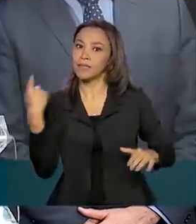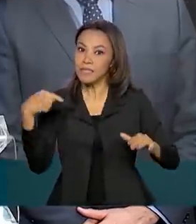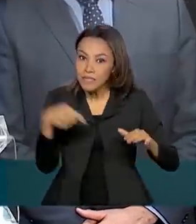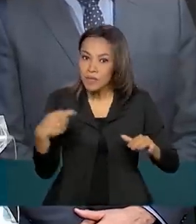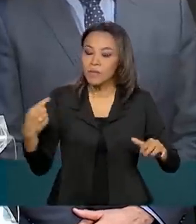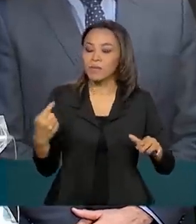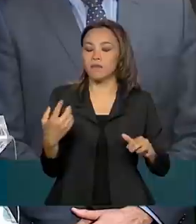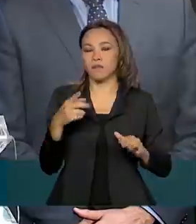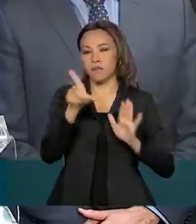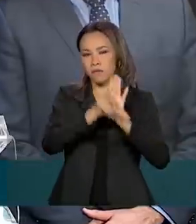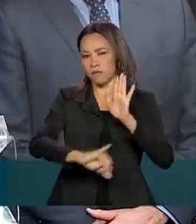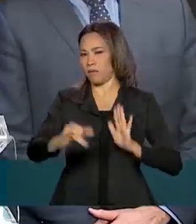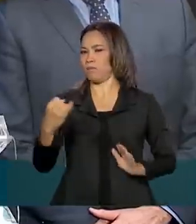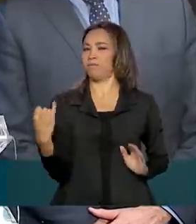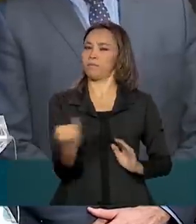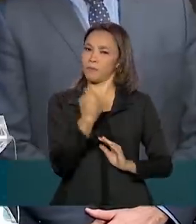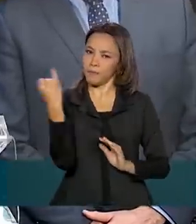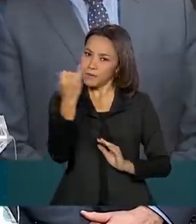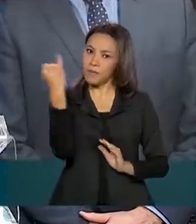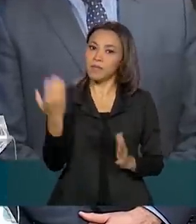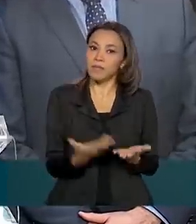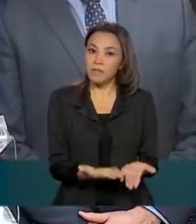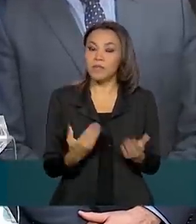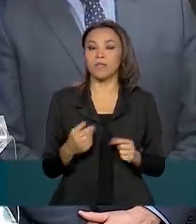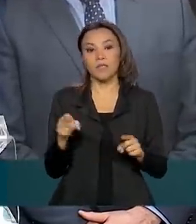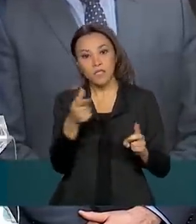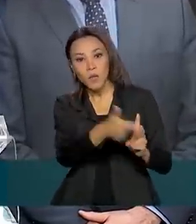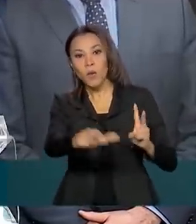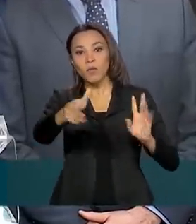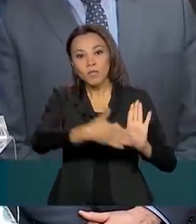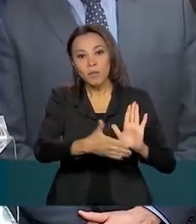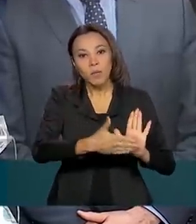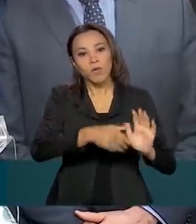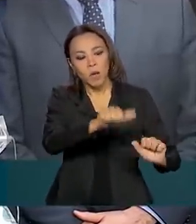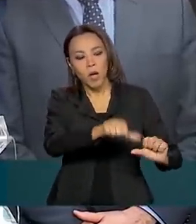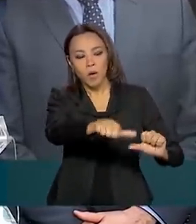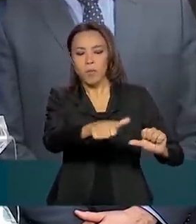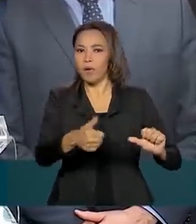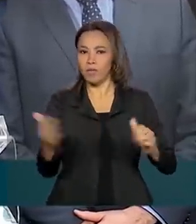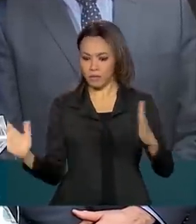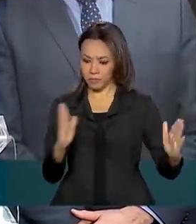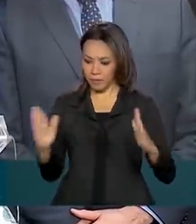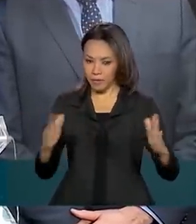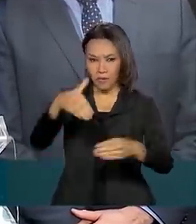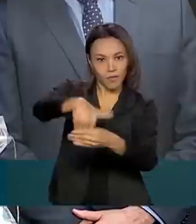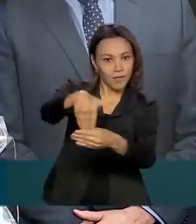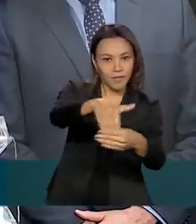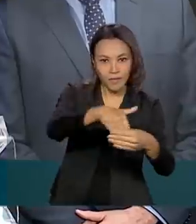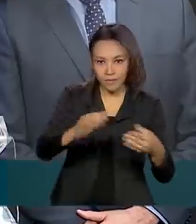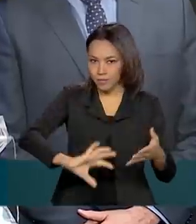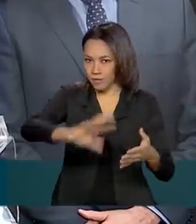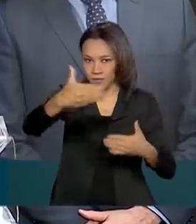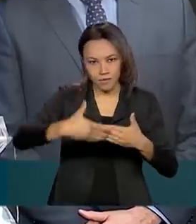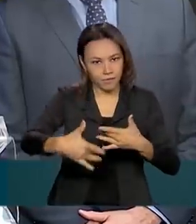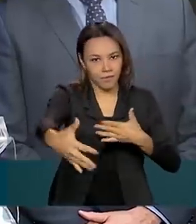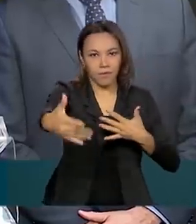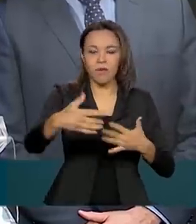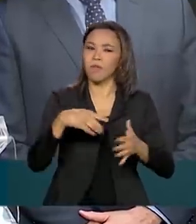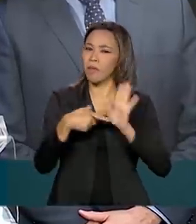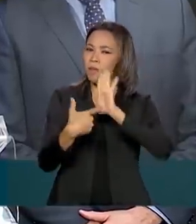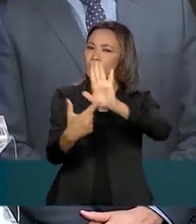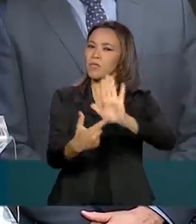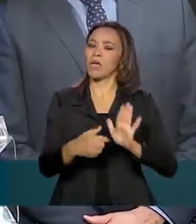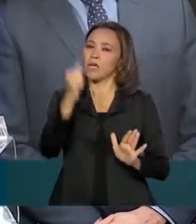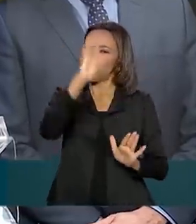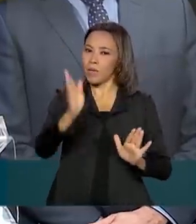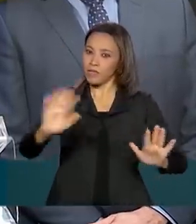e, ao mesmo tempo, reformas que estão sendo feitas em meias eleições. Para mostrar, como eu dizia desde o início, que o